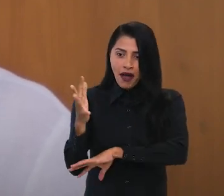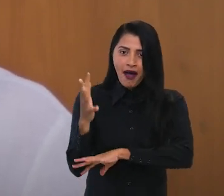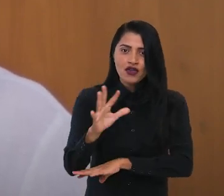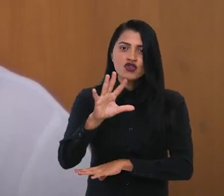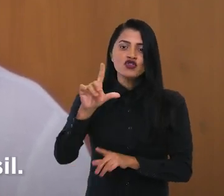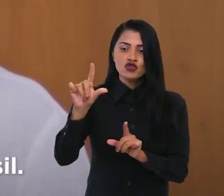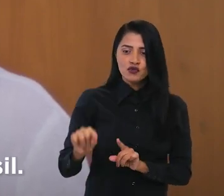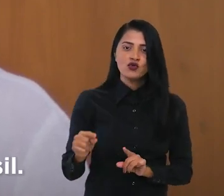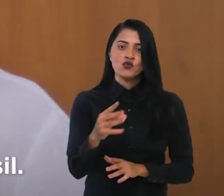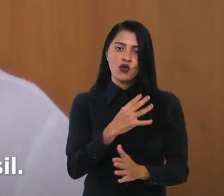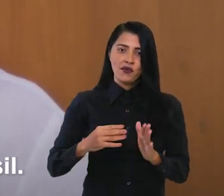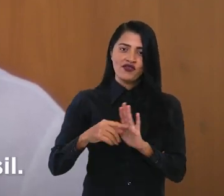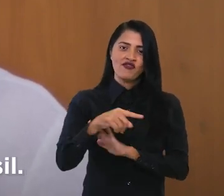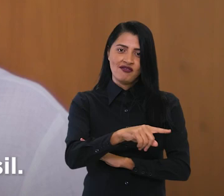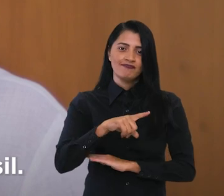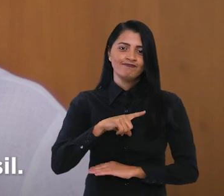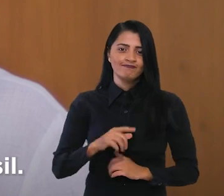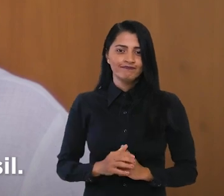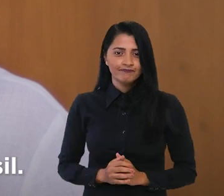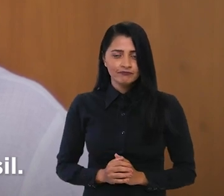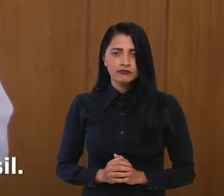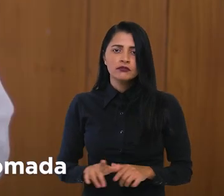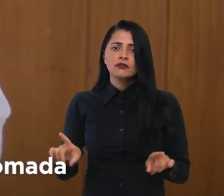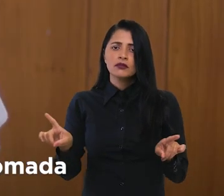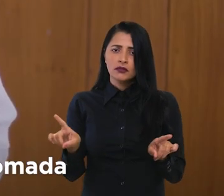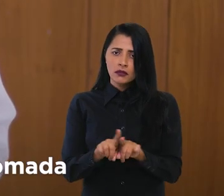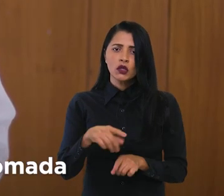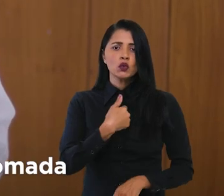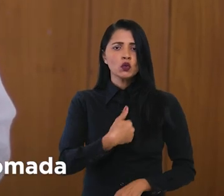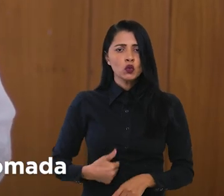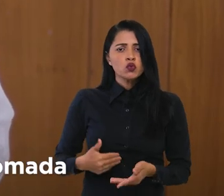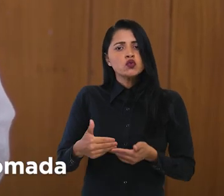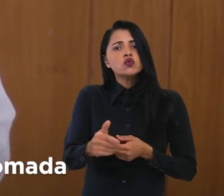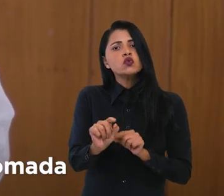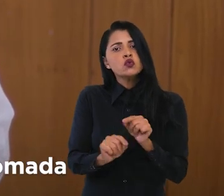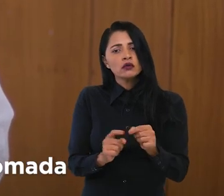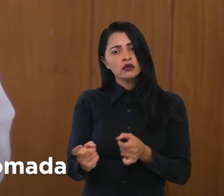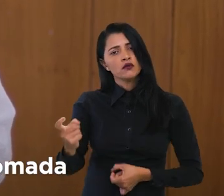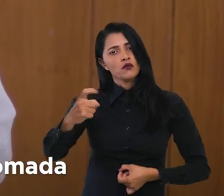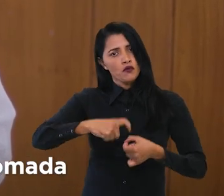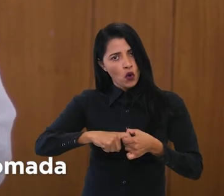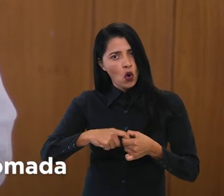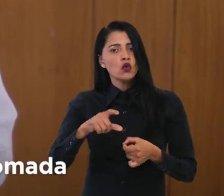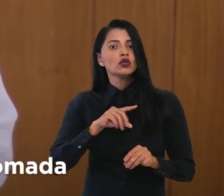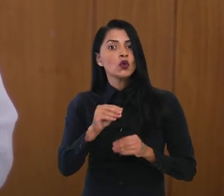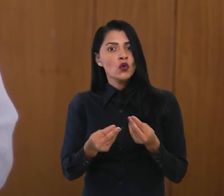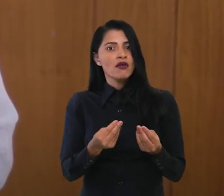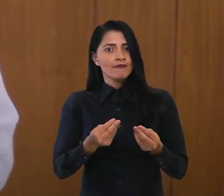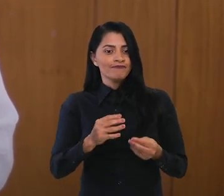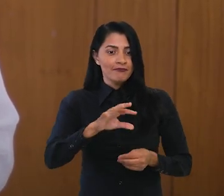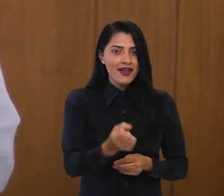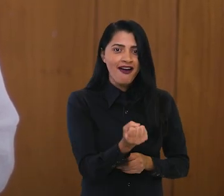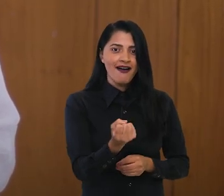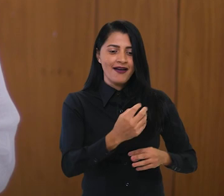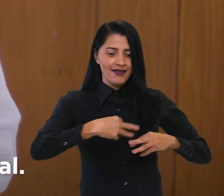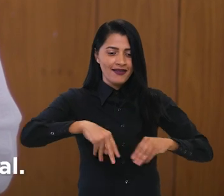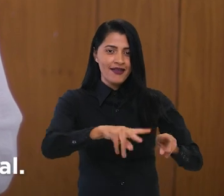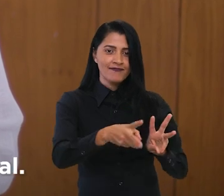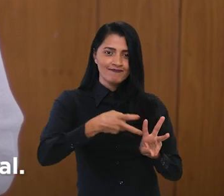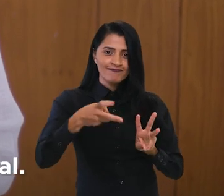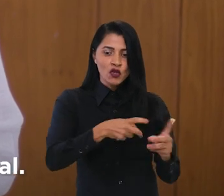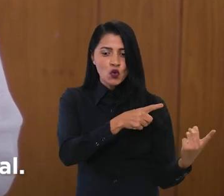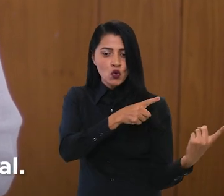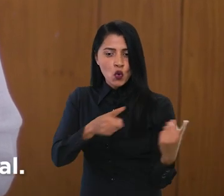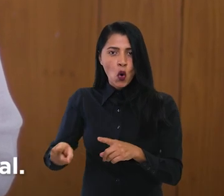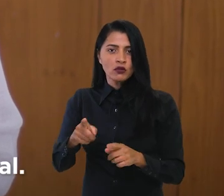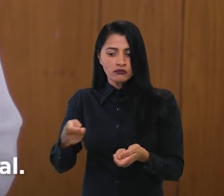desmatamento na Amazônia na história do Brasil. Além disso, o governo iniciou a retomada das terras indígenas com